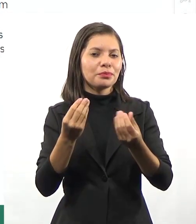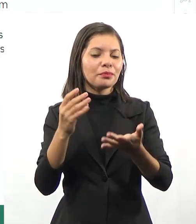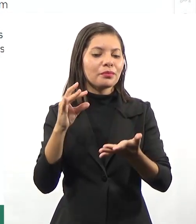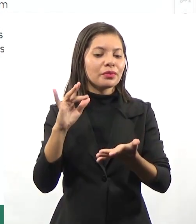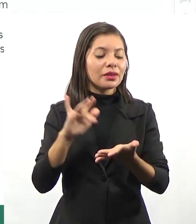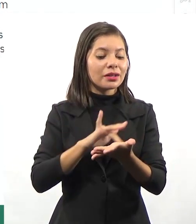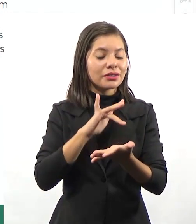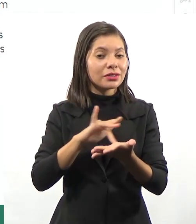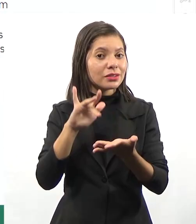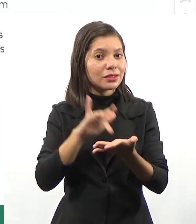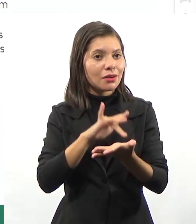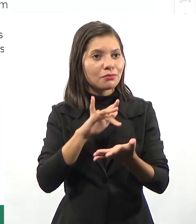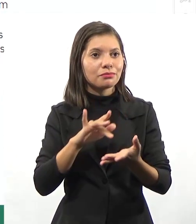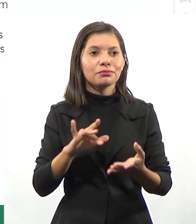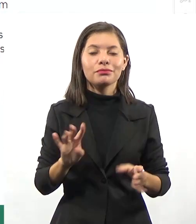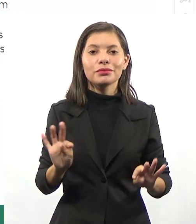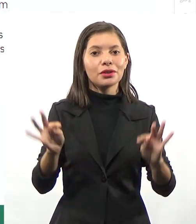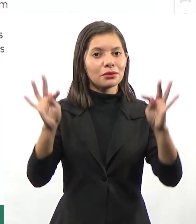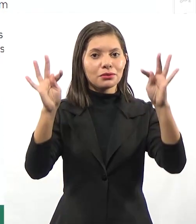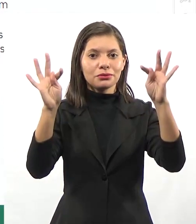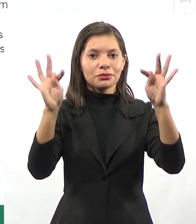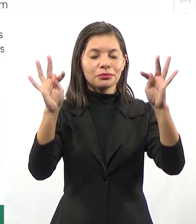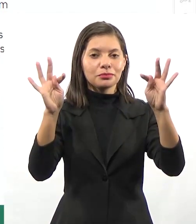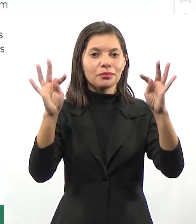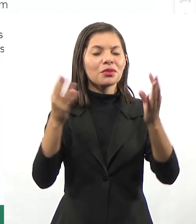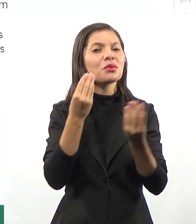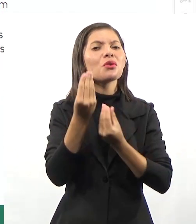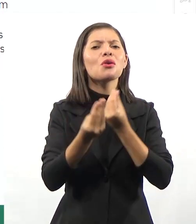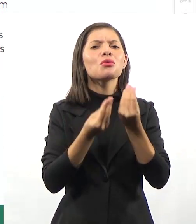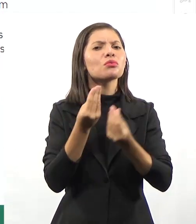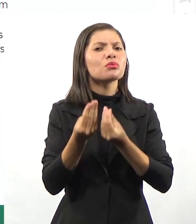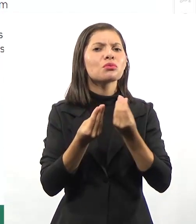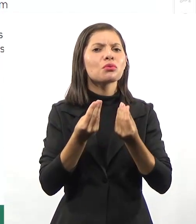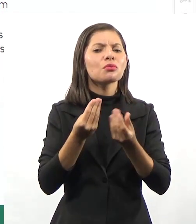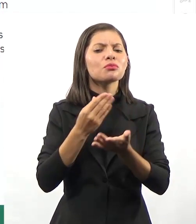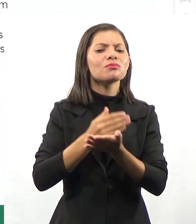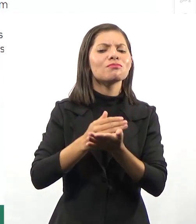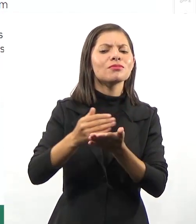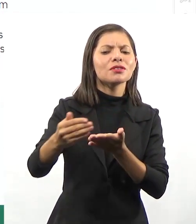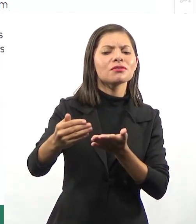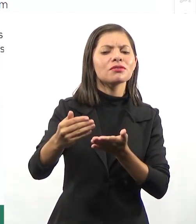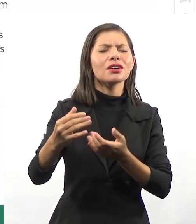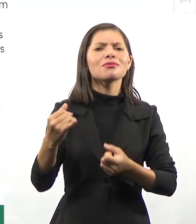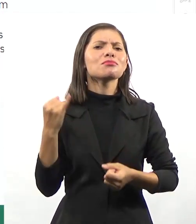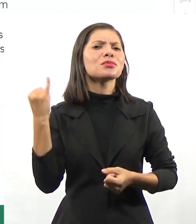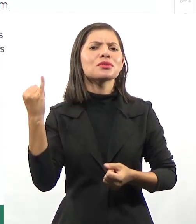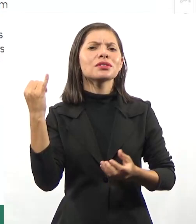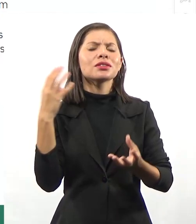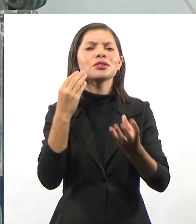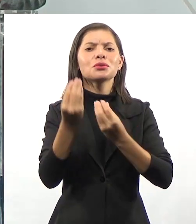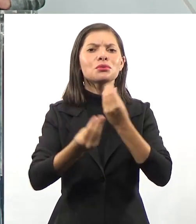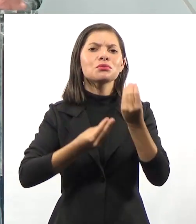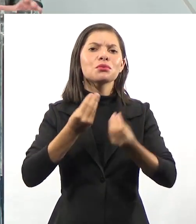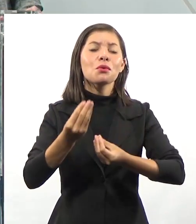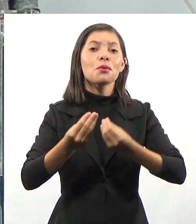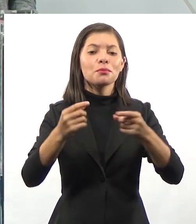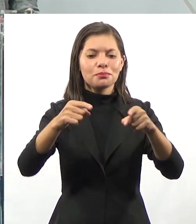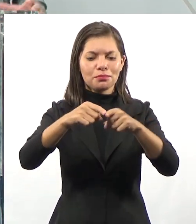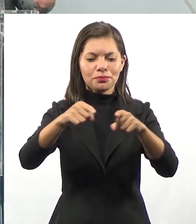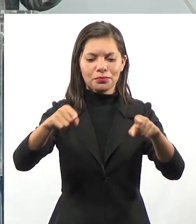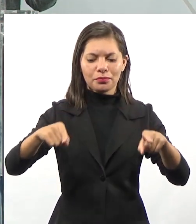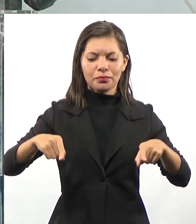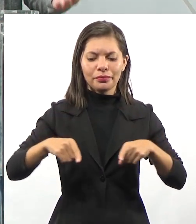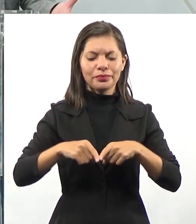pelo meio tecnológico. Mas como é que a gente pode levar ou que ênfase que a gente vai dar na hora de levar isso para a